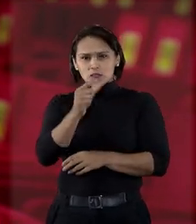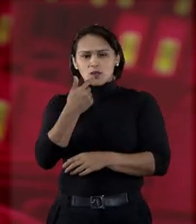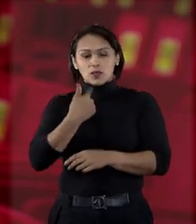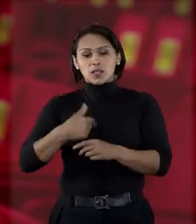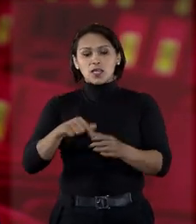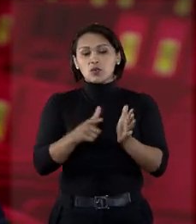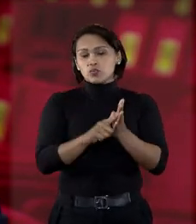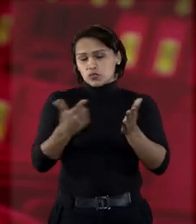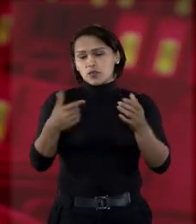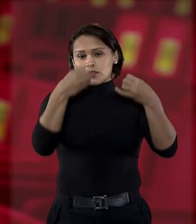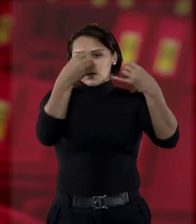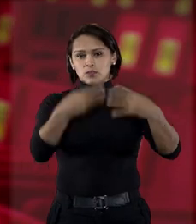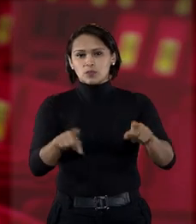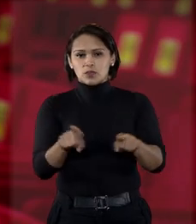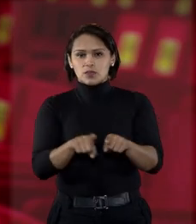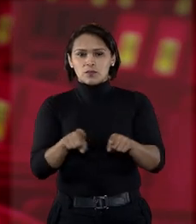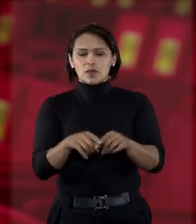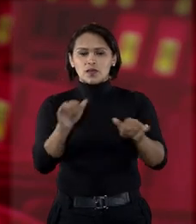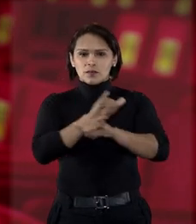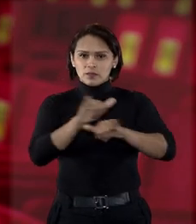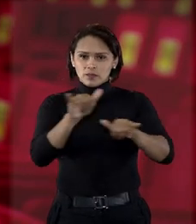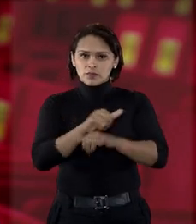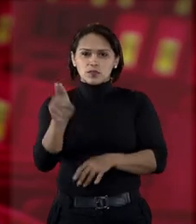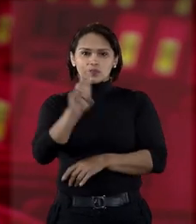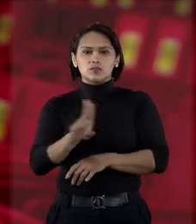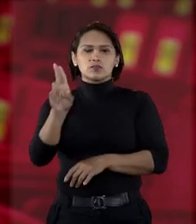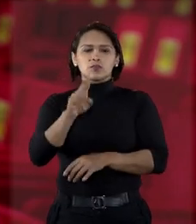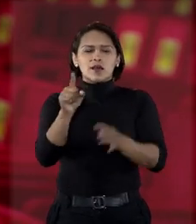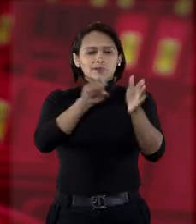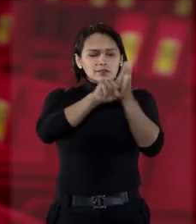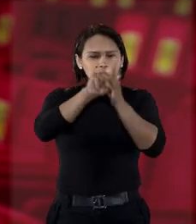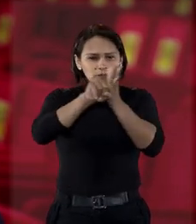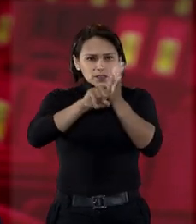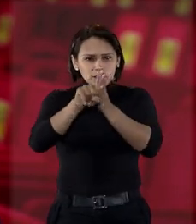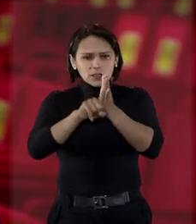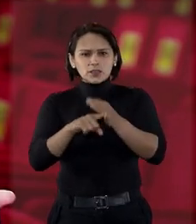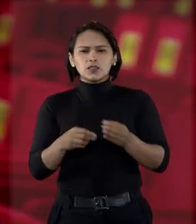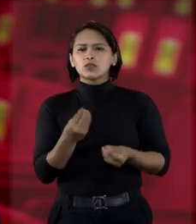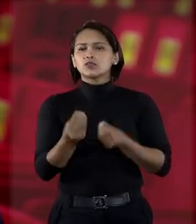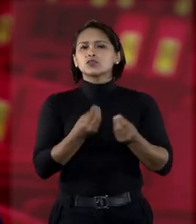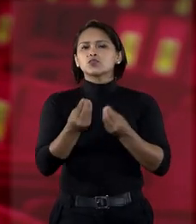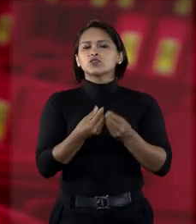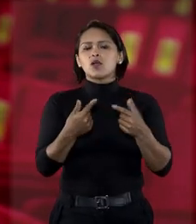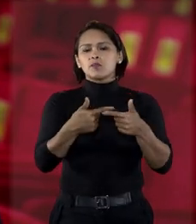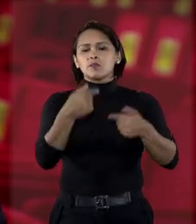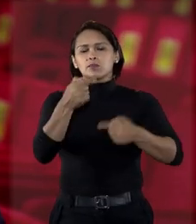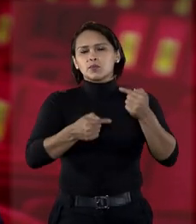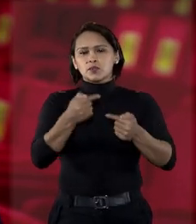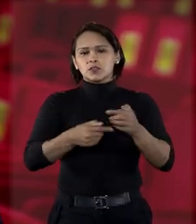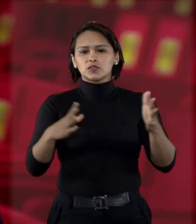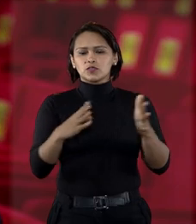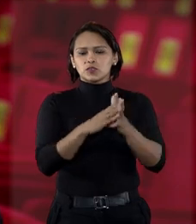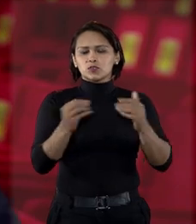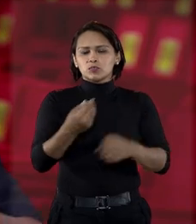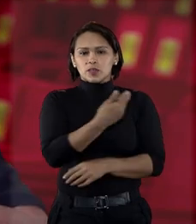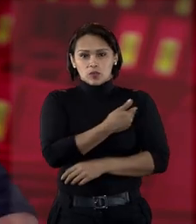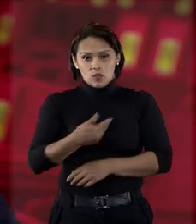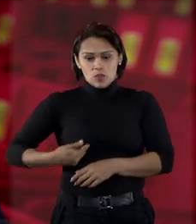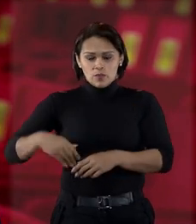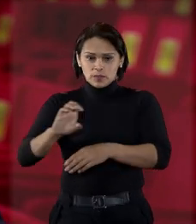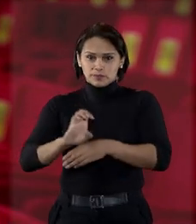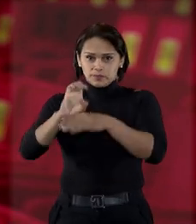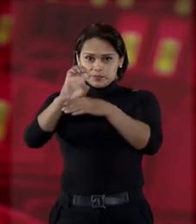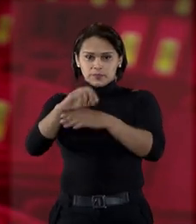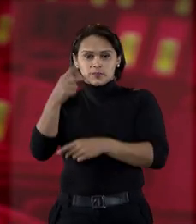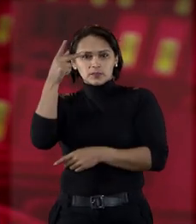solicitada. Segundo o jornal, as informações serão utilizadas em apuração sobre a efetividade das políticas adotadas pelo